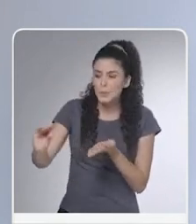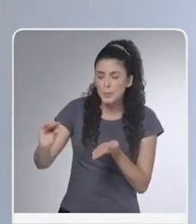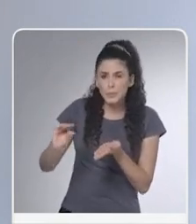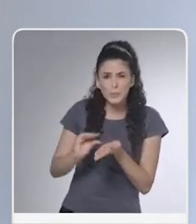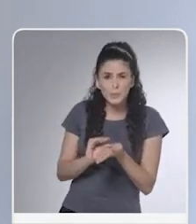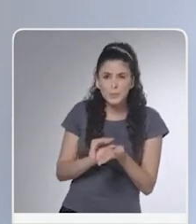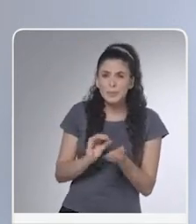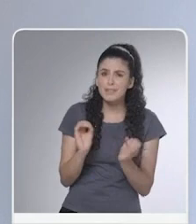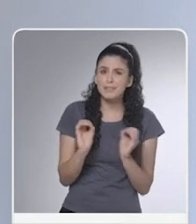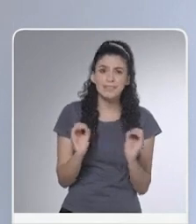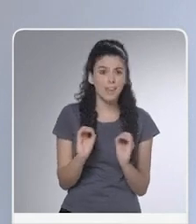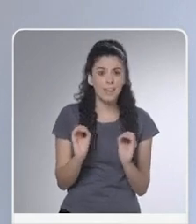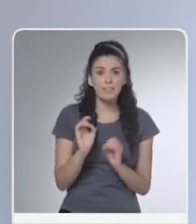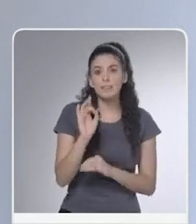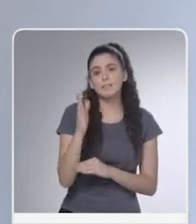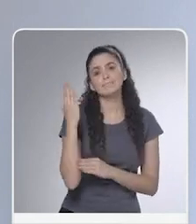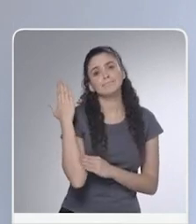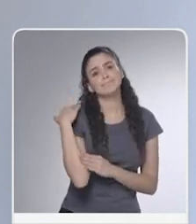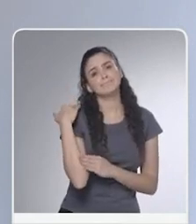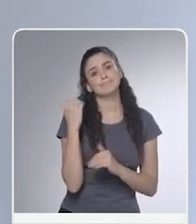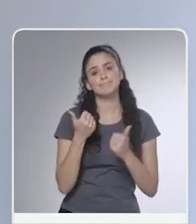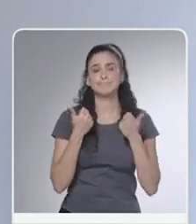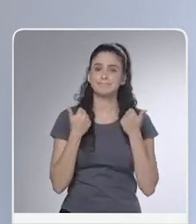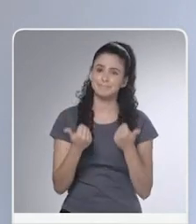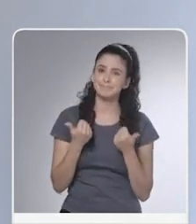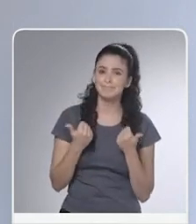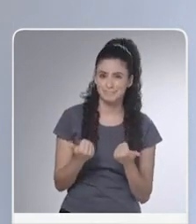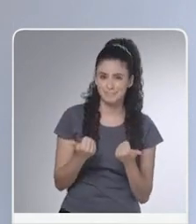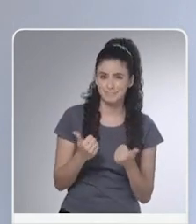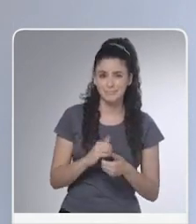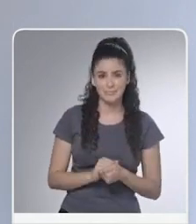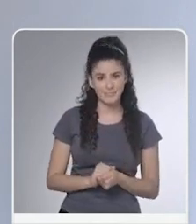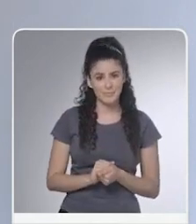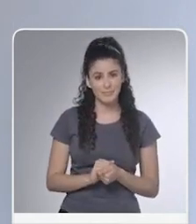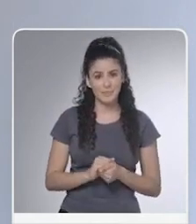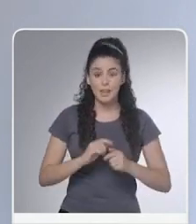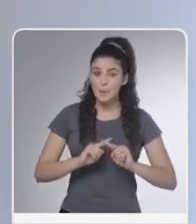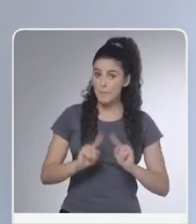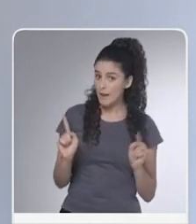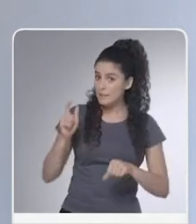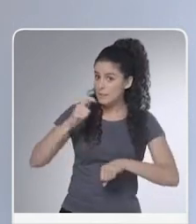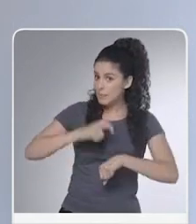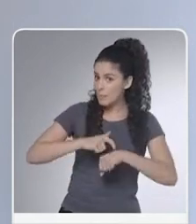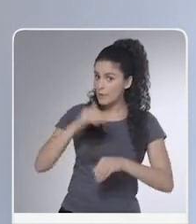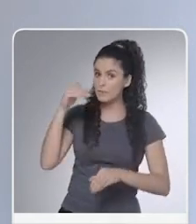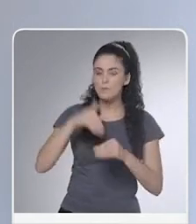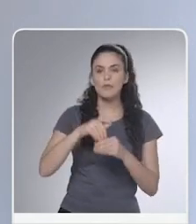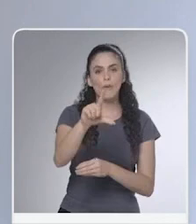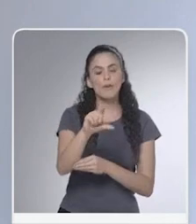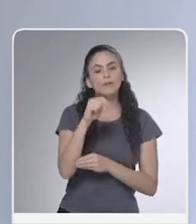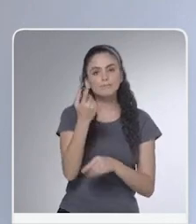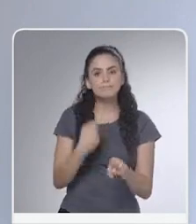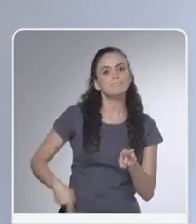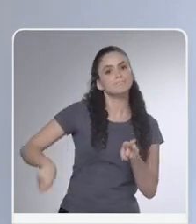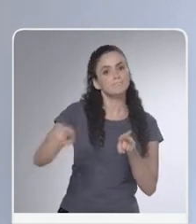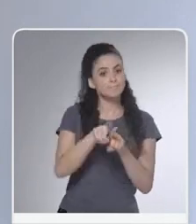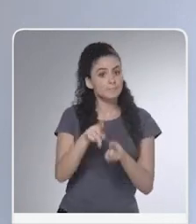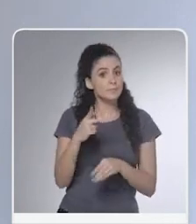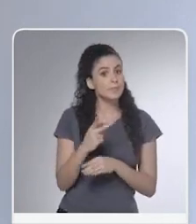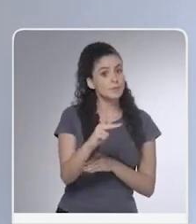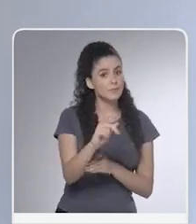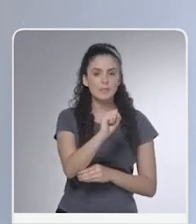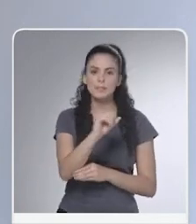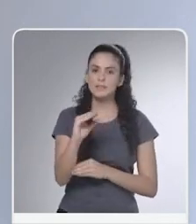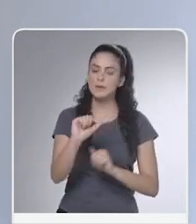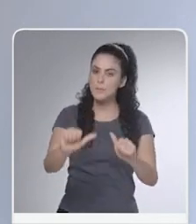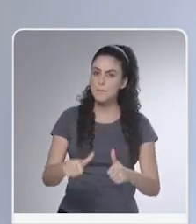impostos, não recebemos nada em troca além de um tapinha nas costas. Na hora de votar, escolha quem está